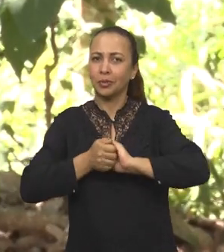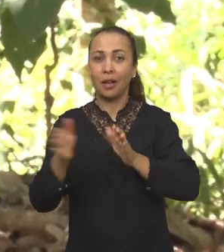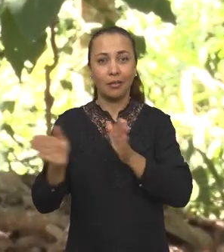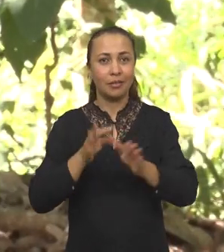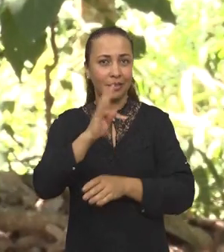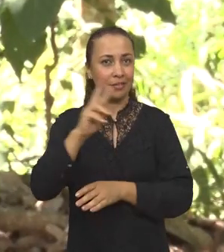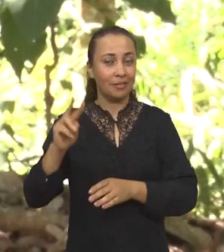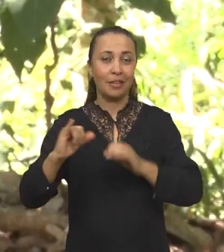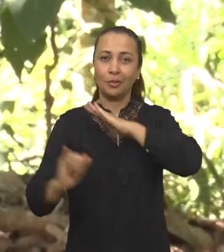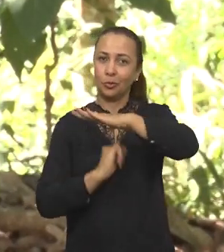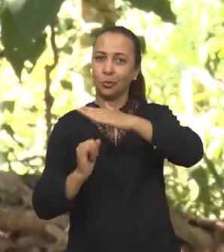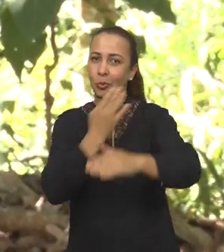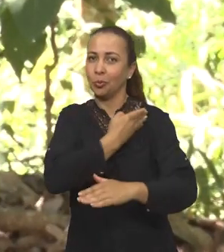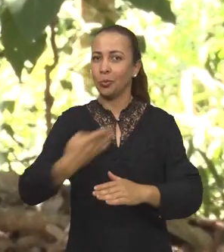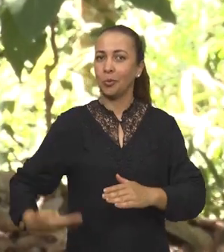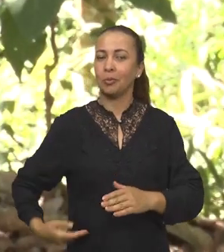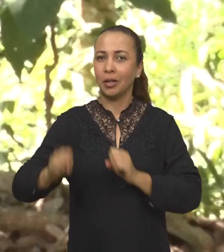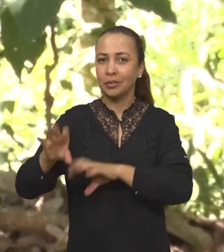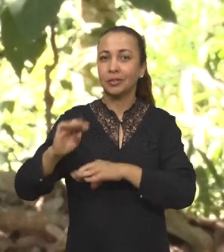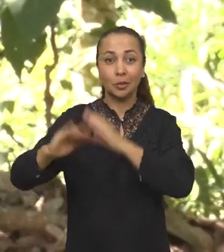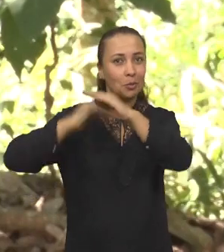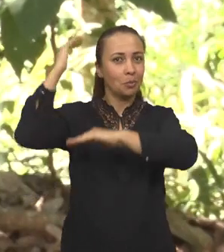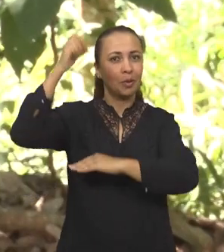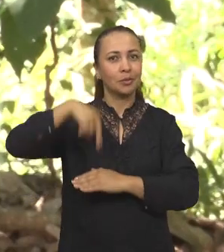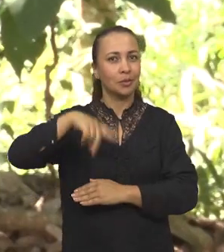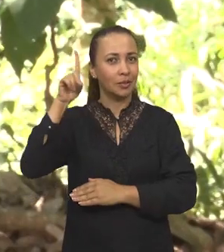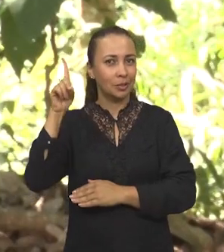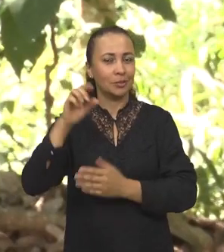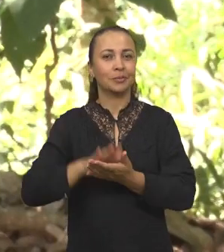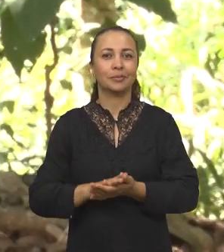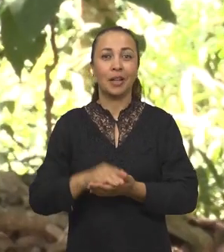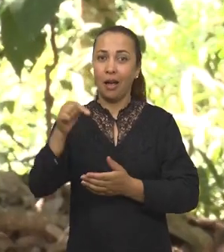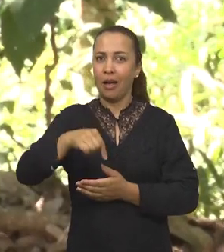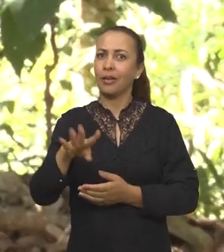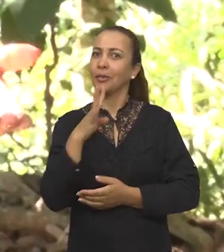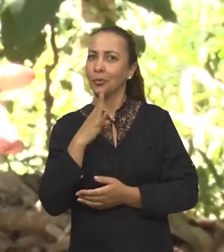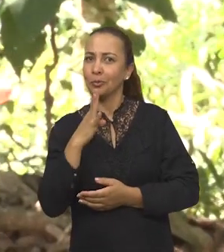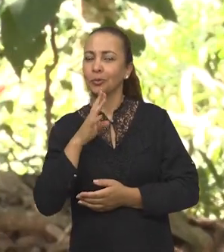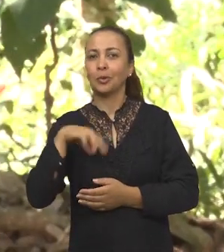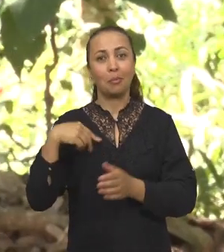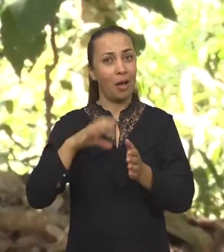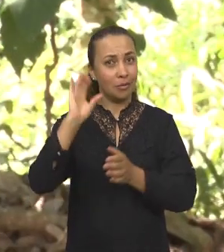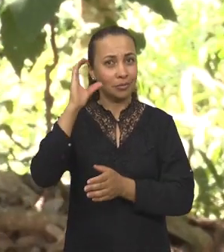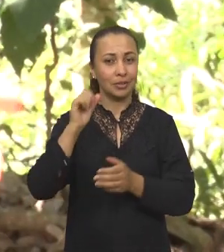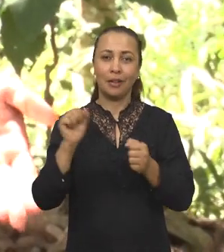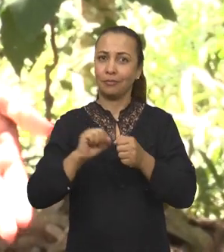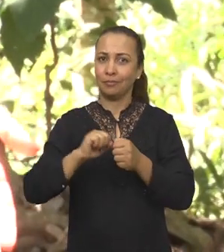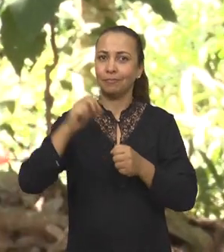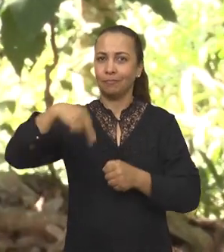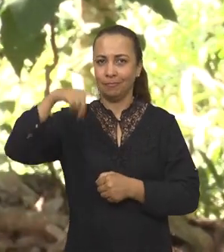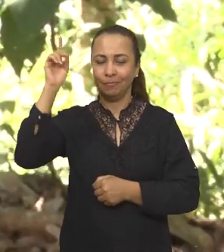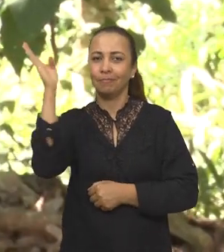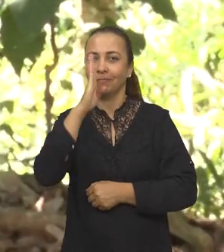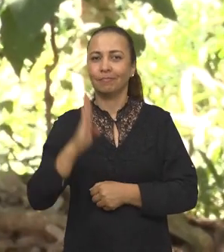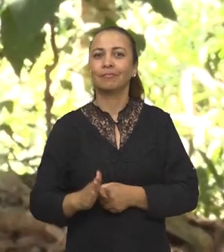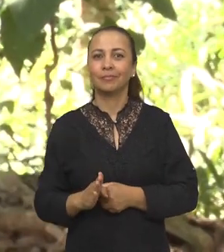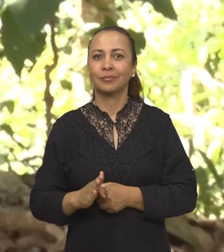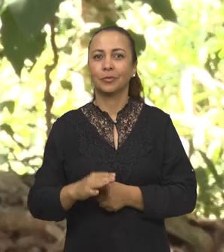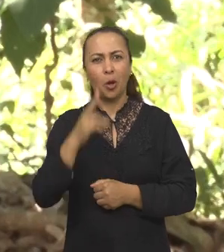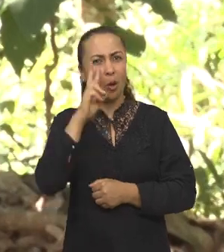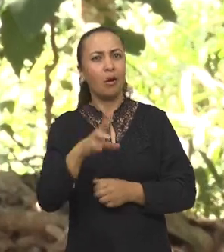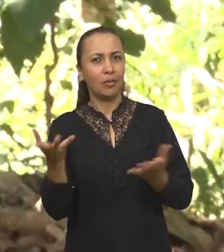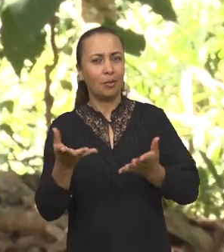parceria entre TVs e instituições públicas de ensino superior nordestinas. Aqui conhecemos a ciência que é produzida no Nordeste